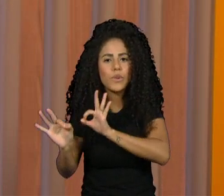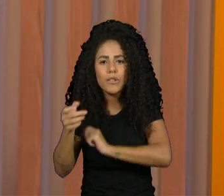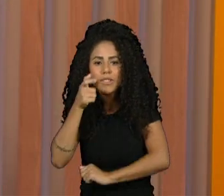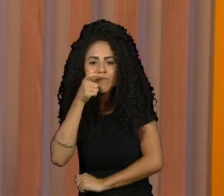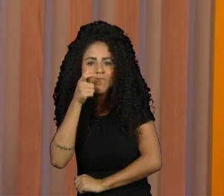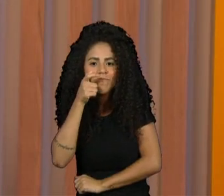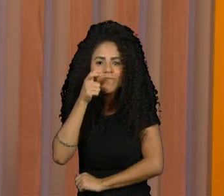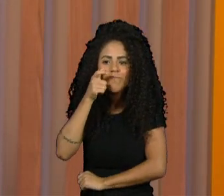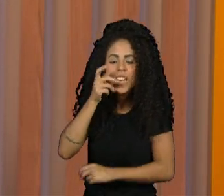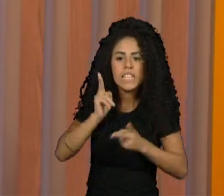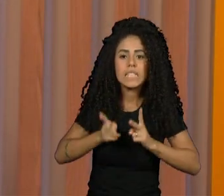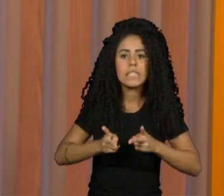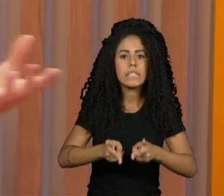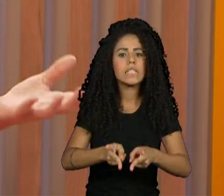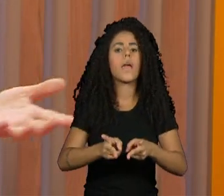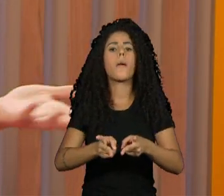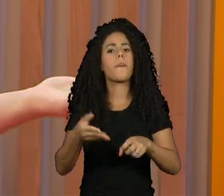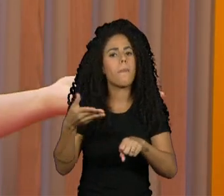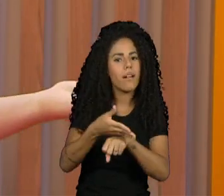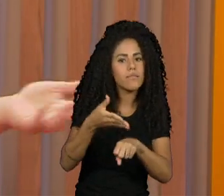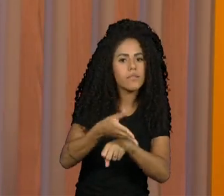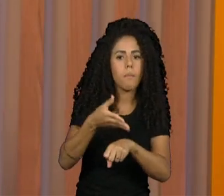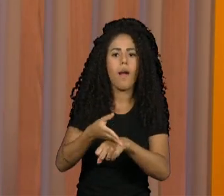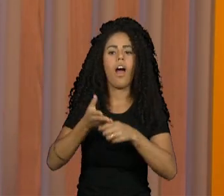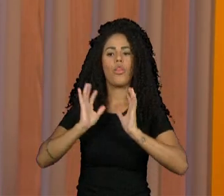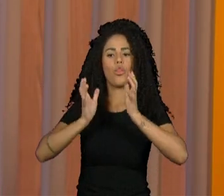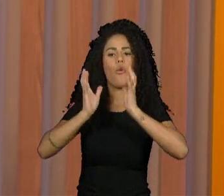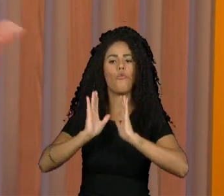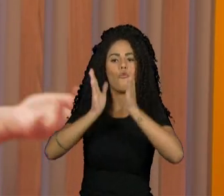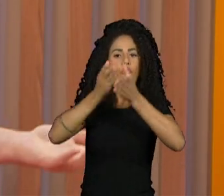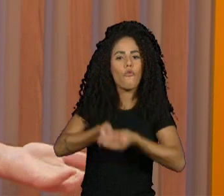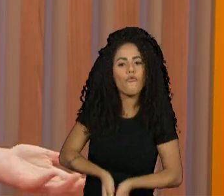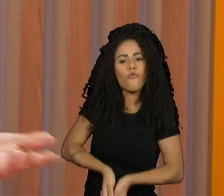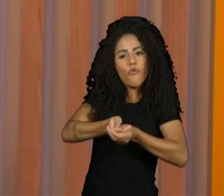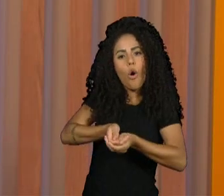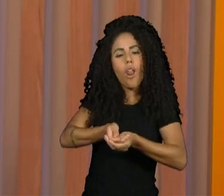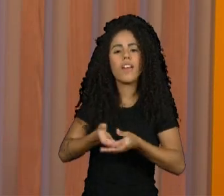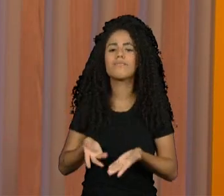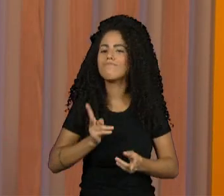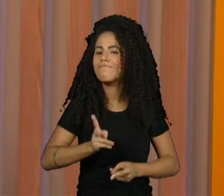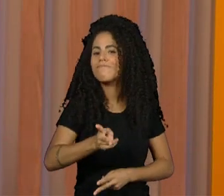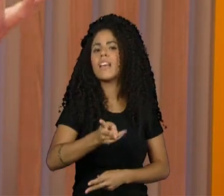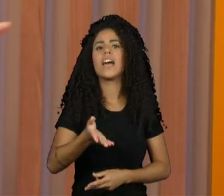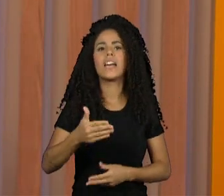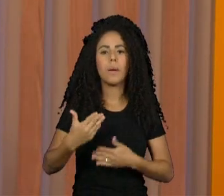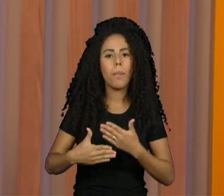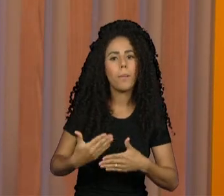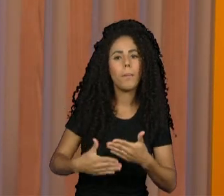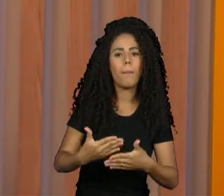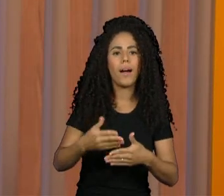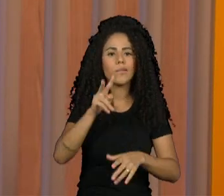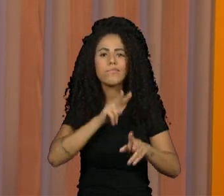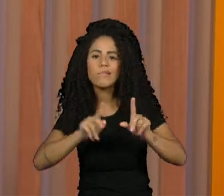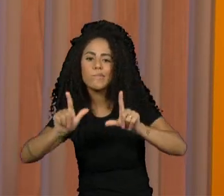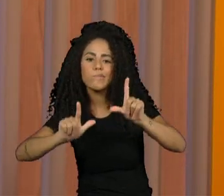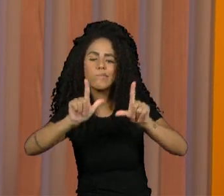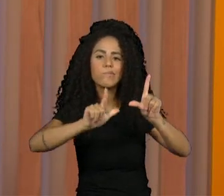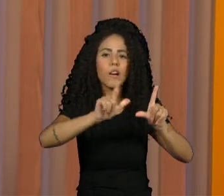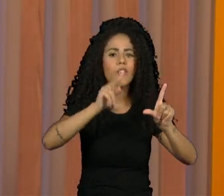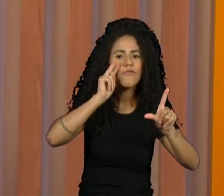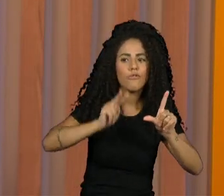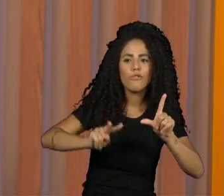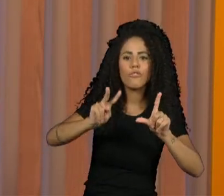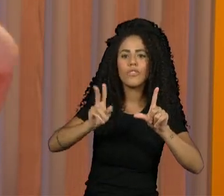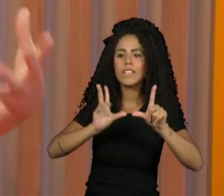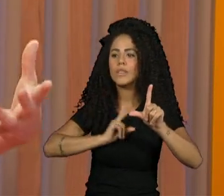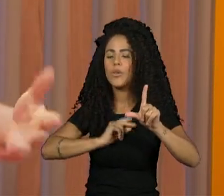caravanas para a gente ir nos jogos. O vôlei não era algo que eu acompanhava avidamente, eram só noticiários que apareciam. E, de repente,